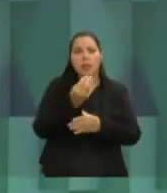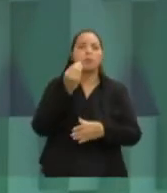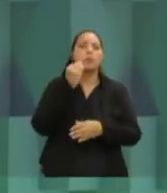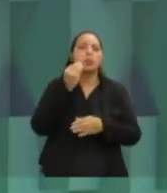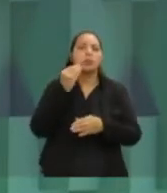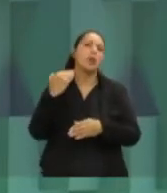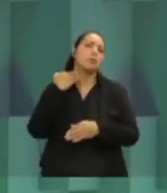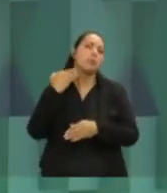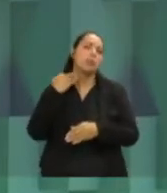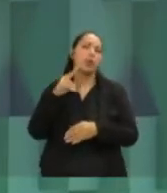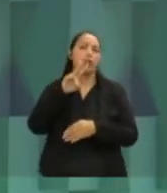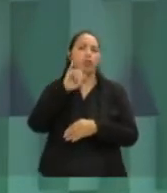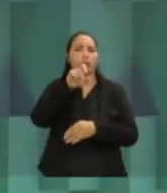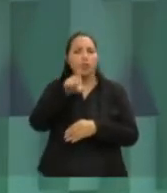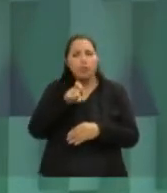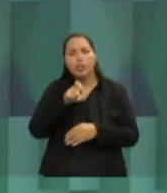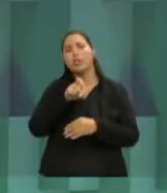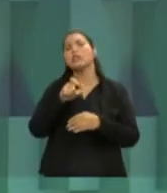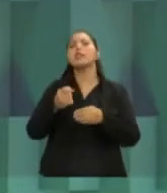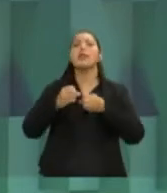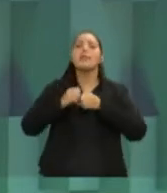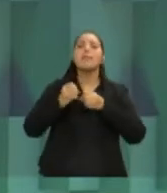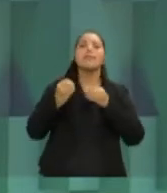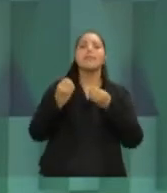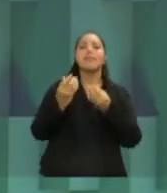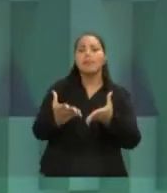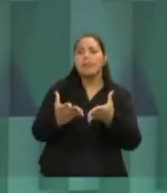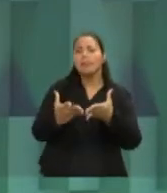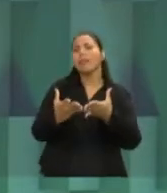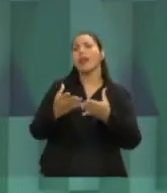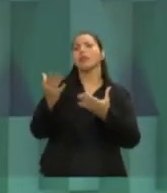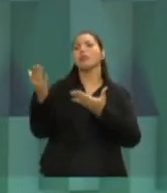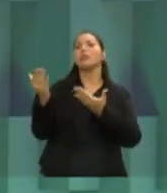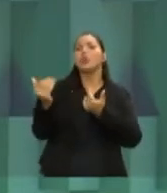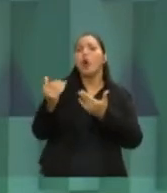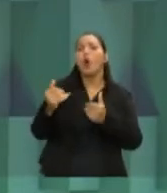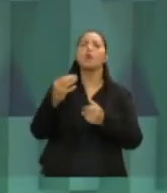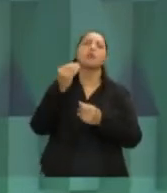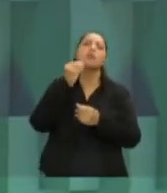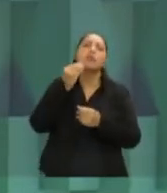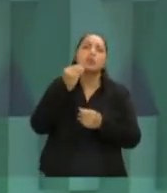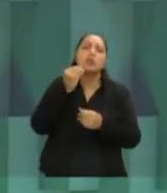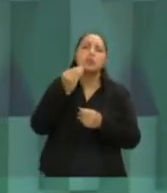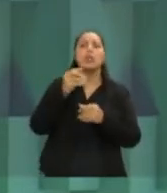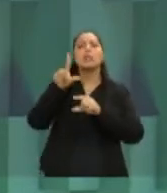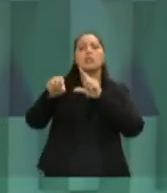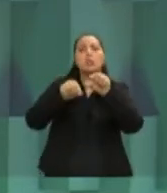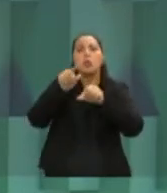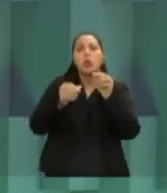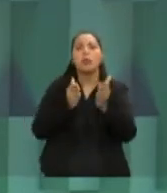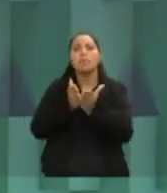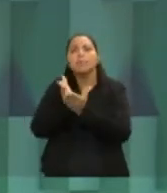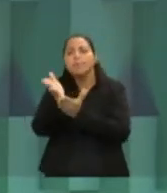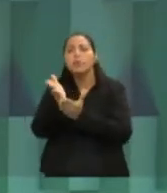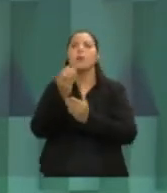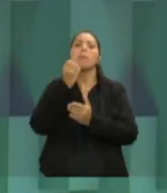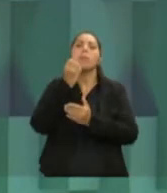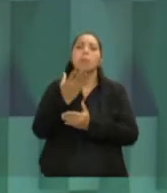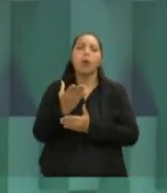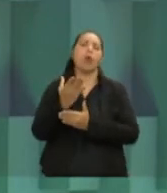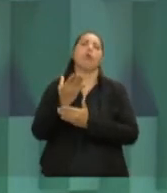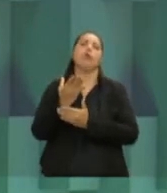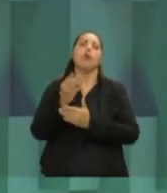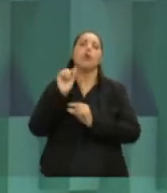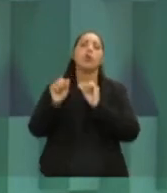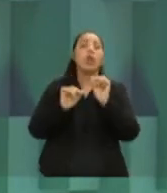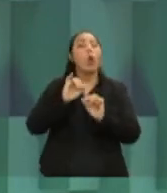permitindo que aquele jovem vai para o mundo no bom sentido, vai para a parte boa, o trabalho, a renda. Senão, o